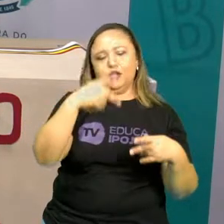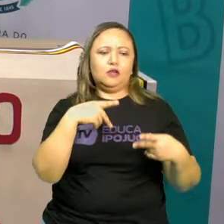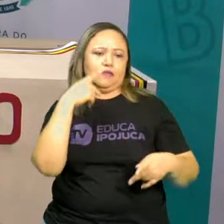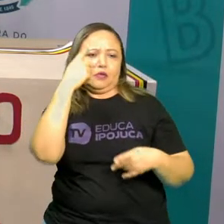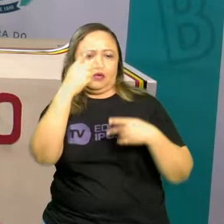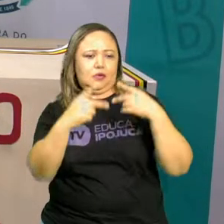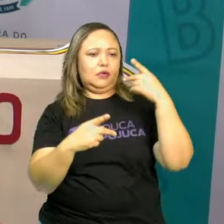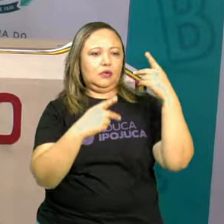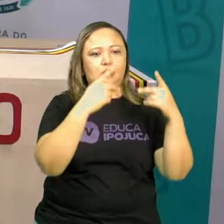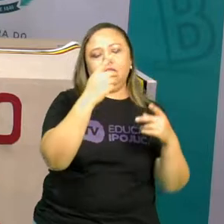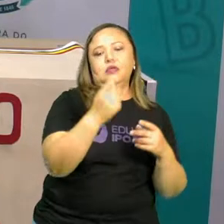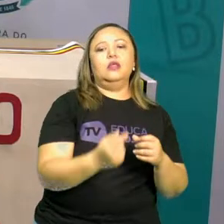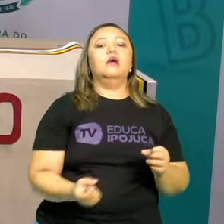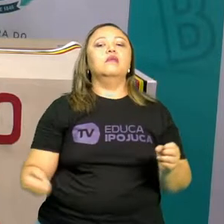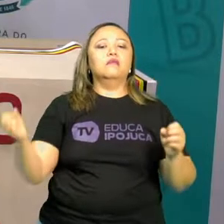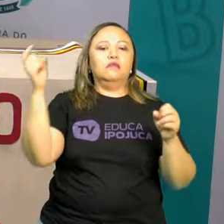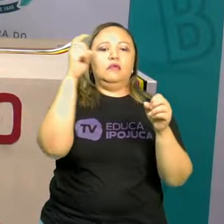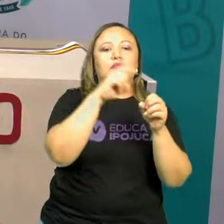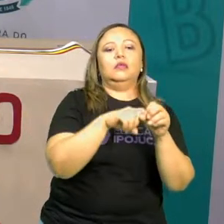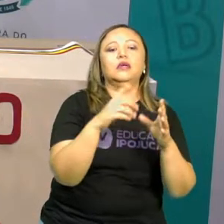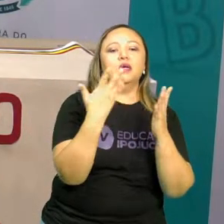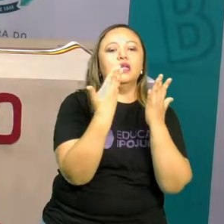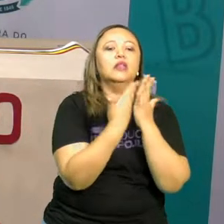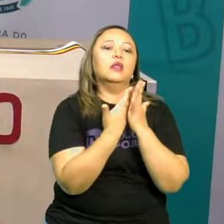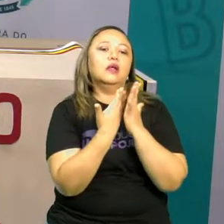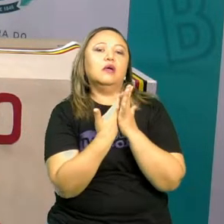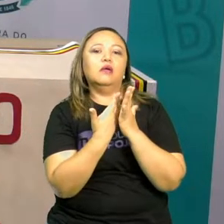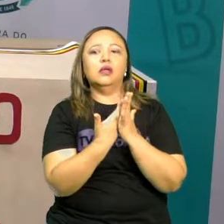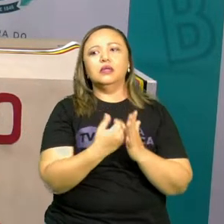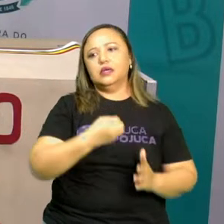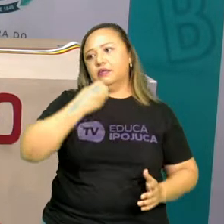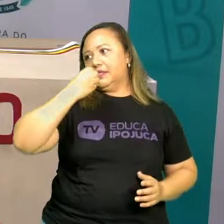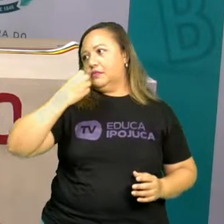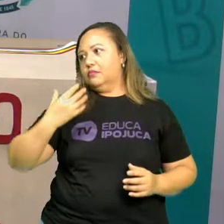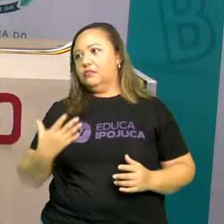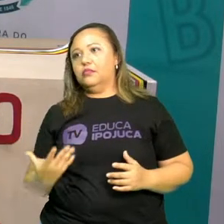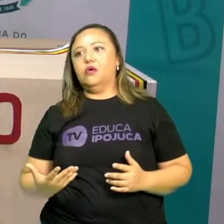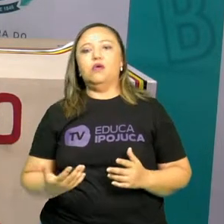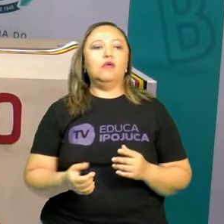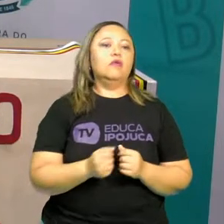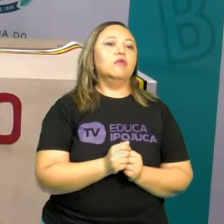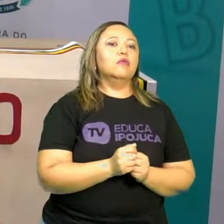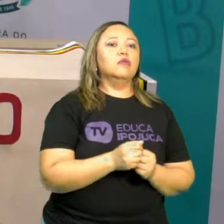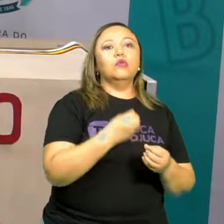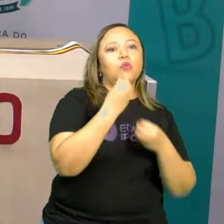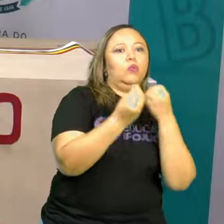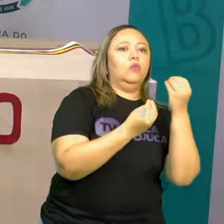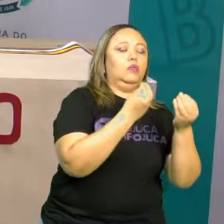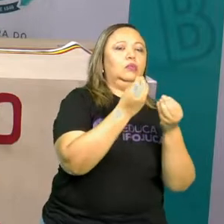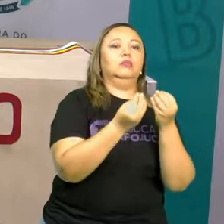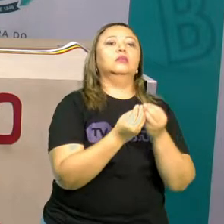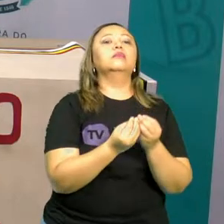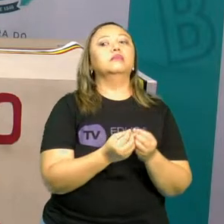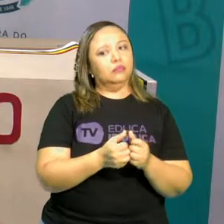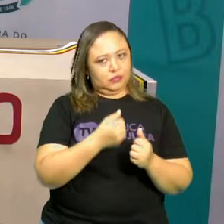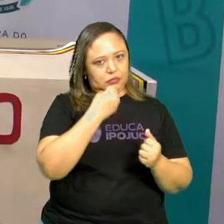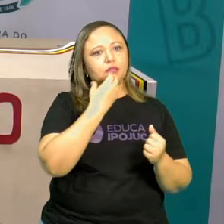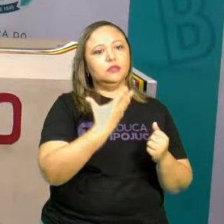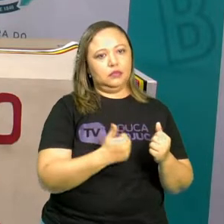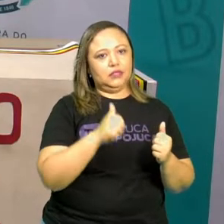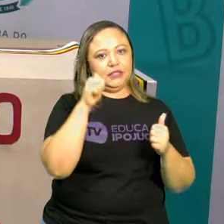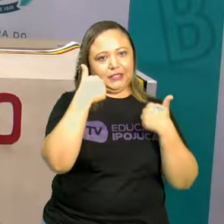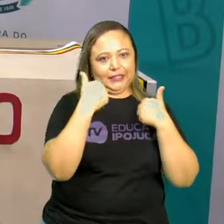ser esse retorno, vai ser muito bom, só devemos nos proteger e cumprir as novas